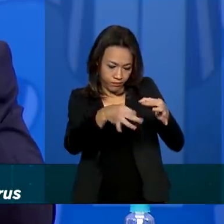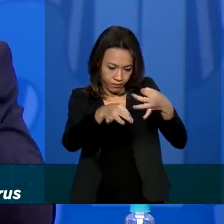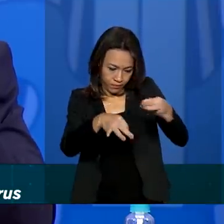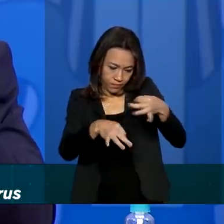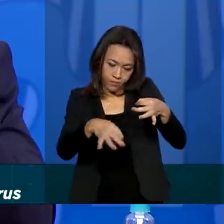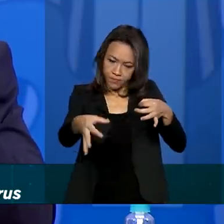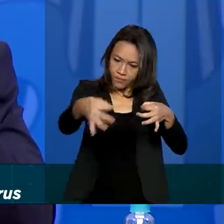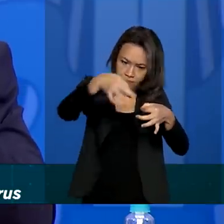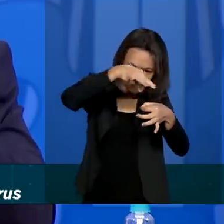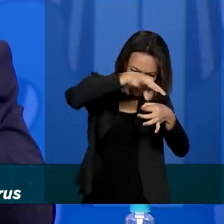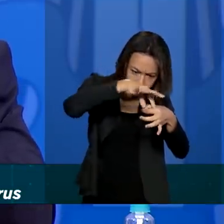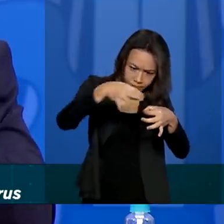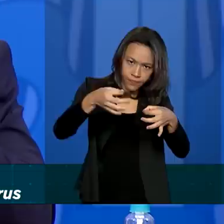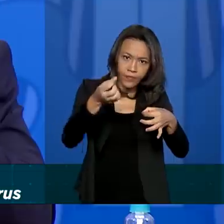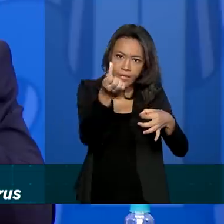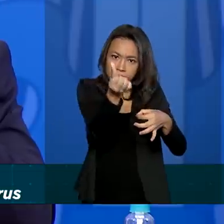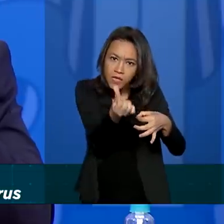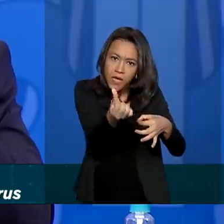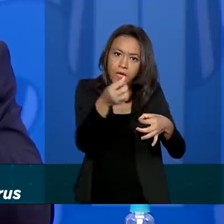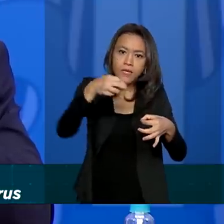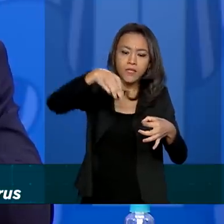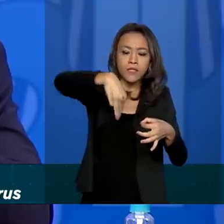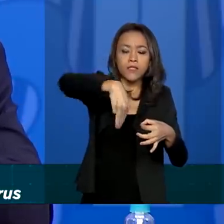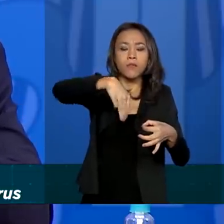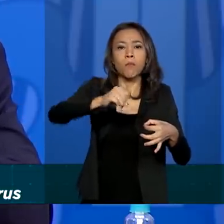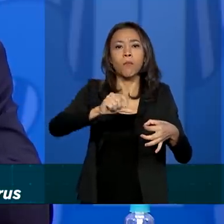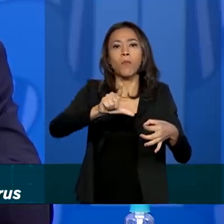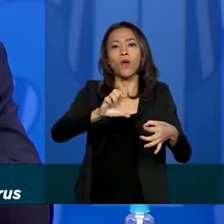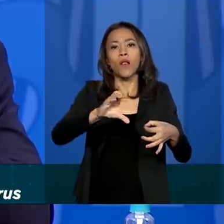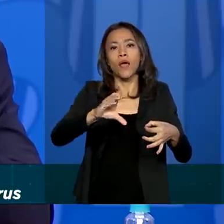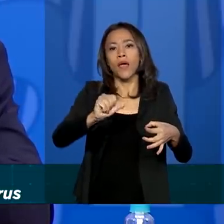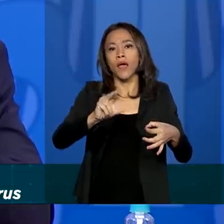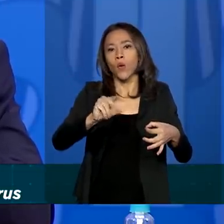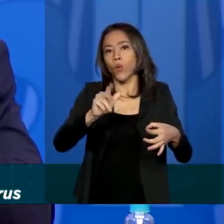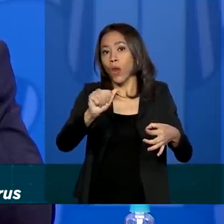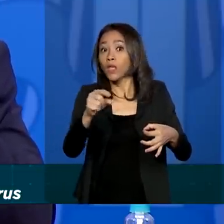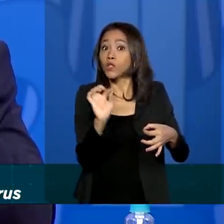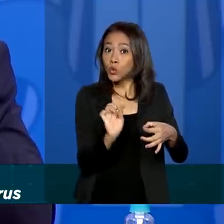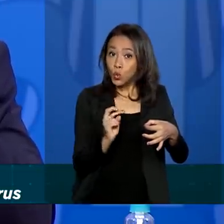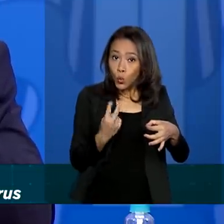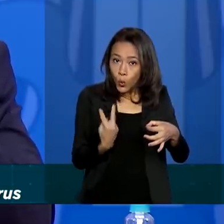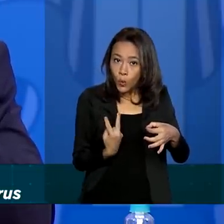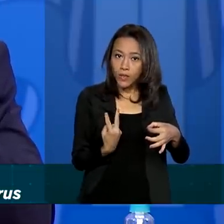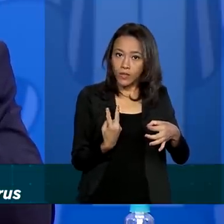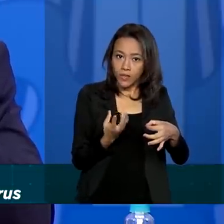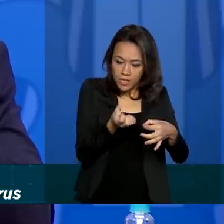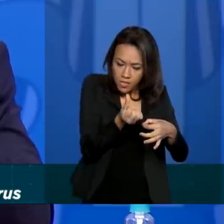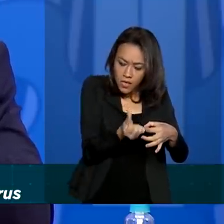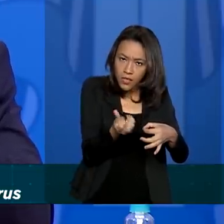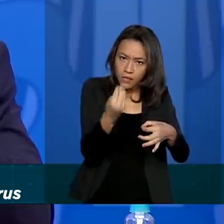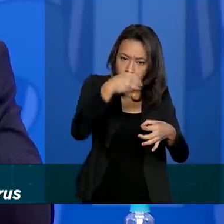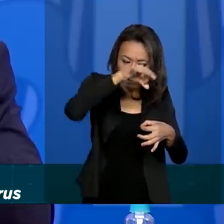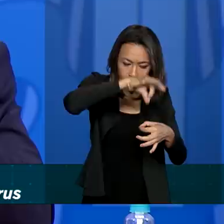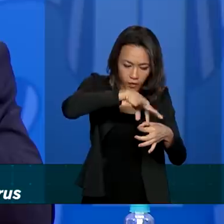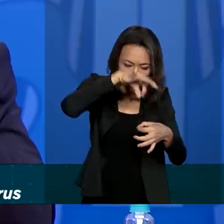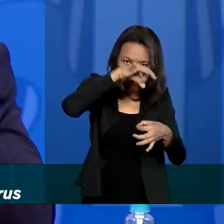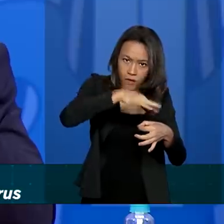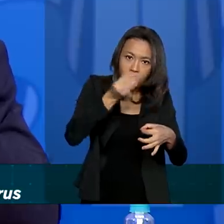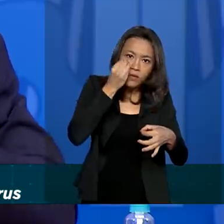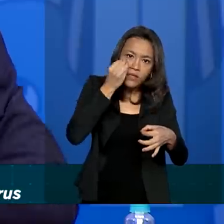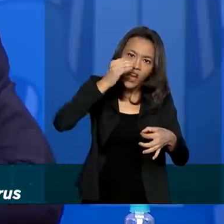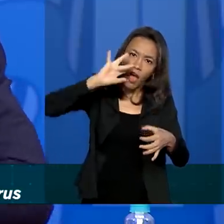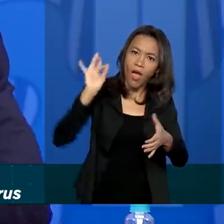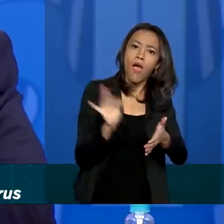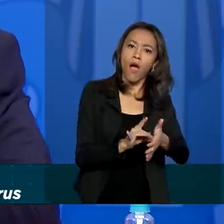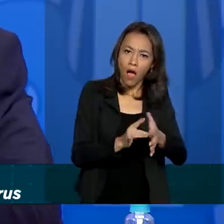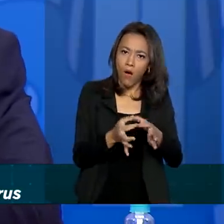para seis moléculas e depois duas delas, essas seis testadas in vitro com células reais